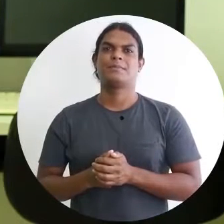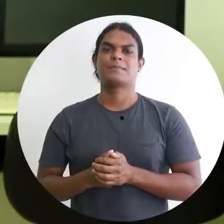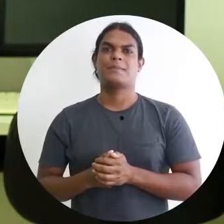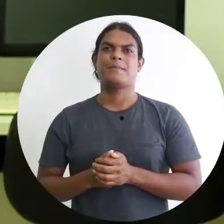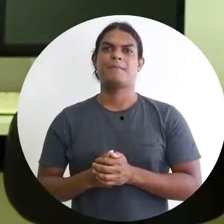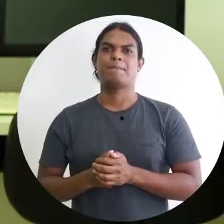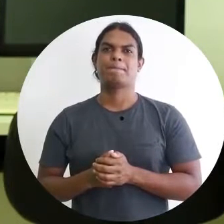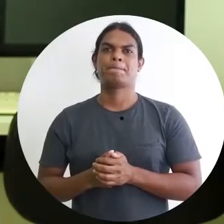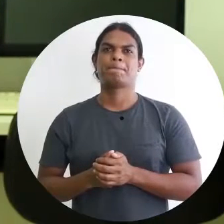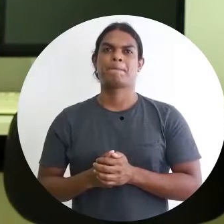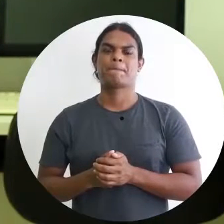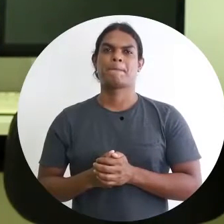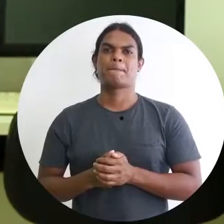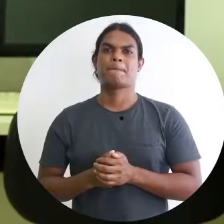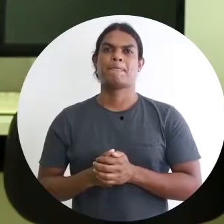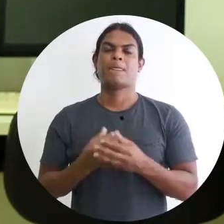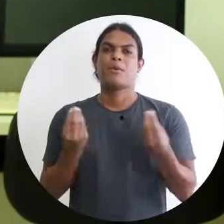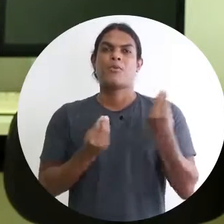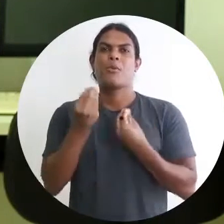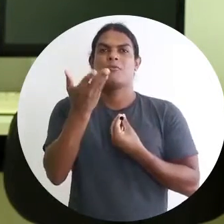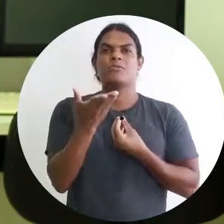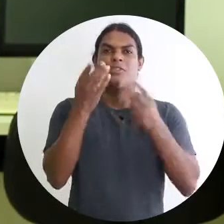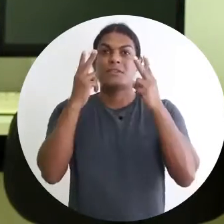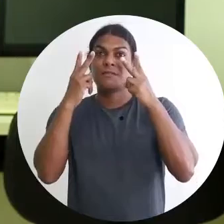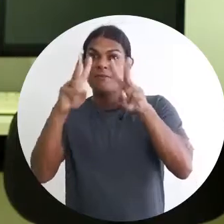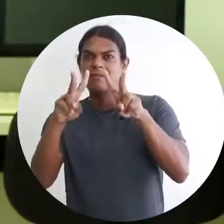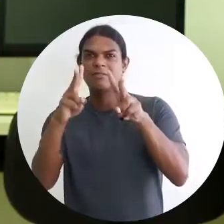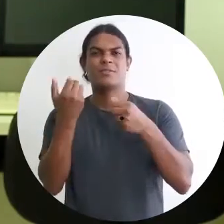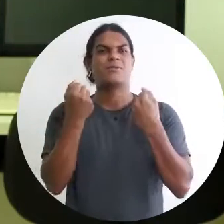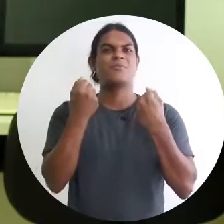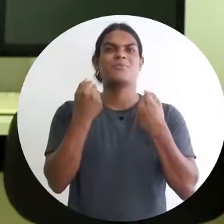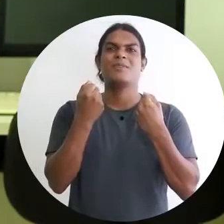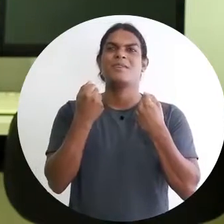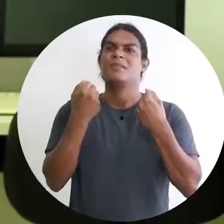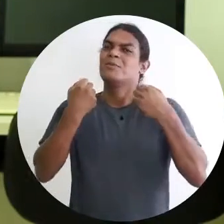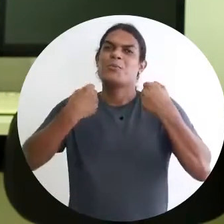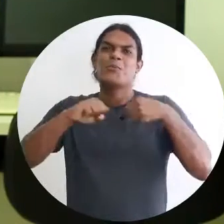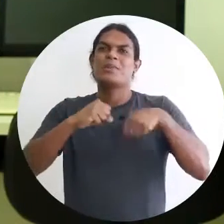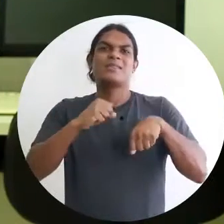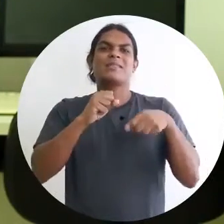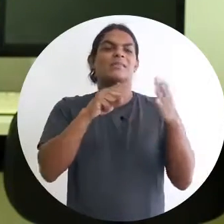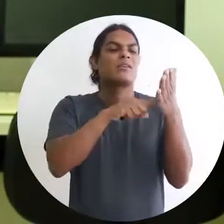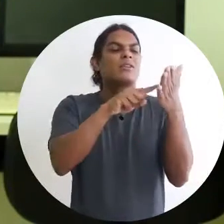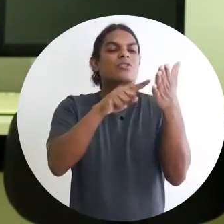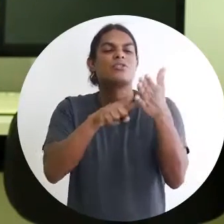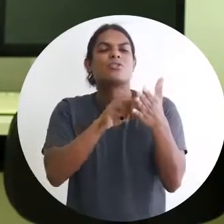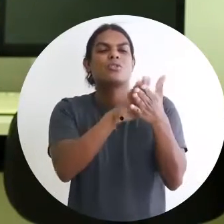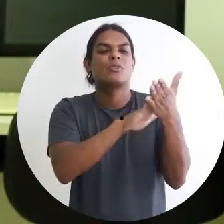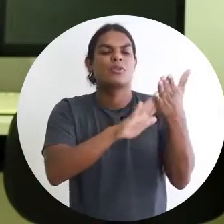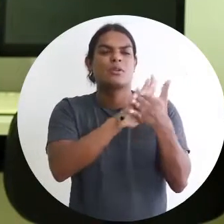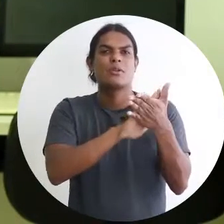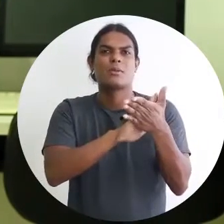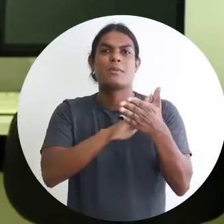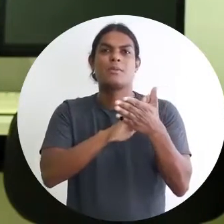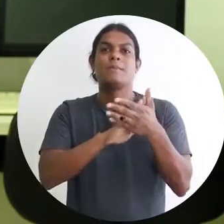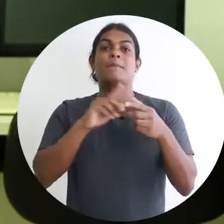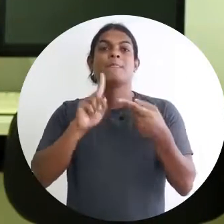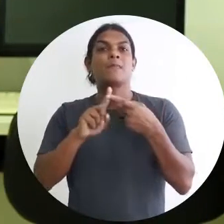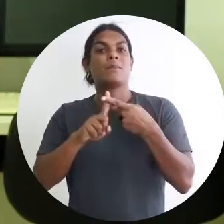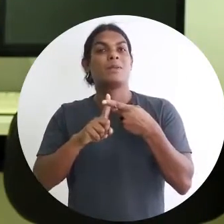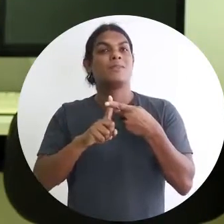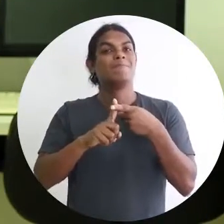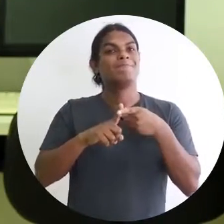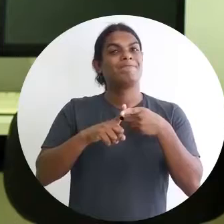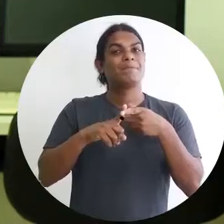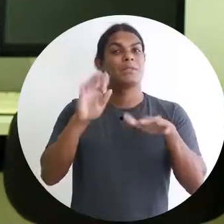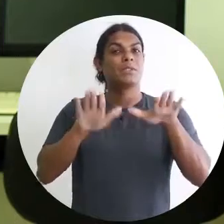a gente não toca nas esculturas. Até porque em alguns museus não tem essa acessibilidade de toque das esculturas.